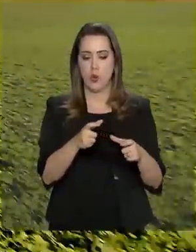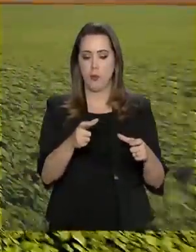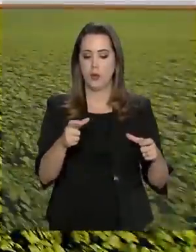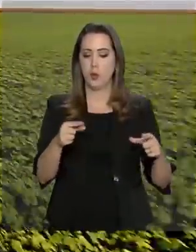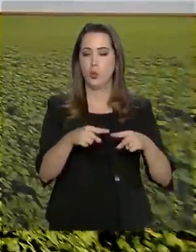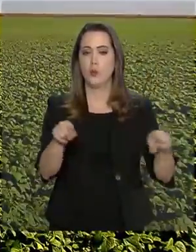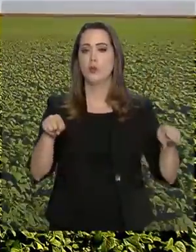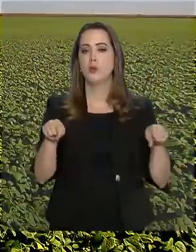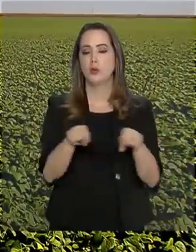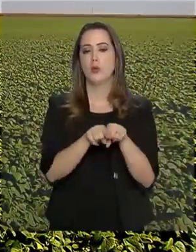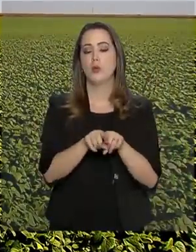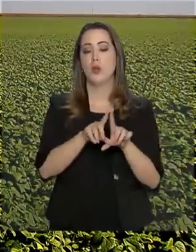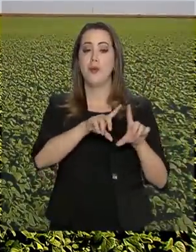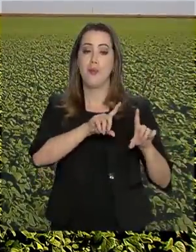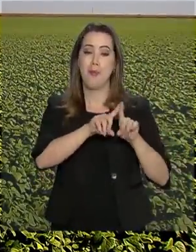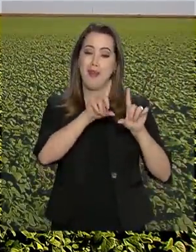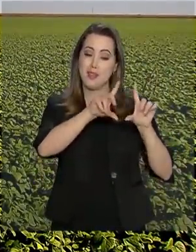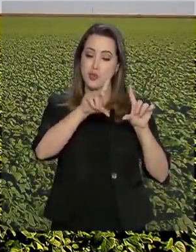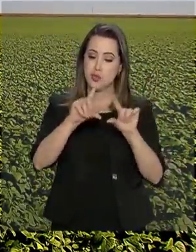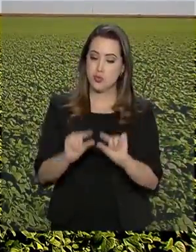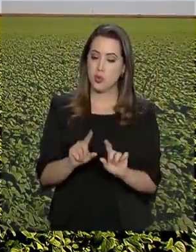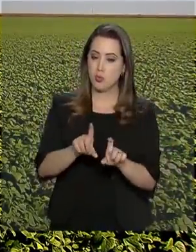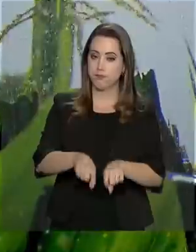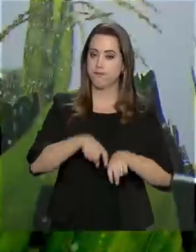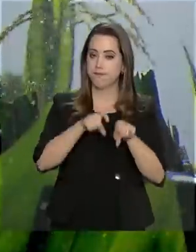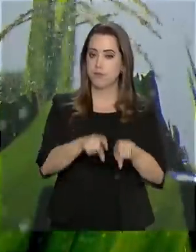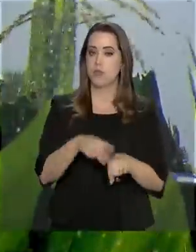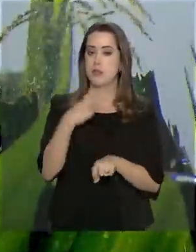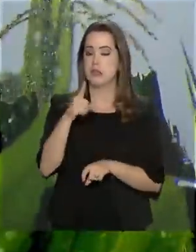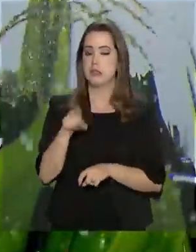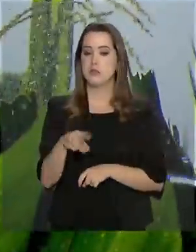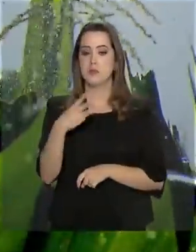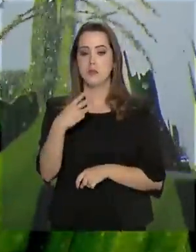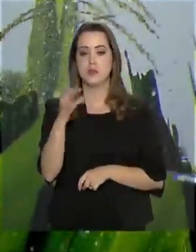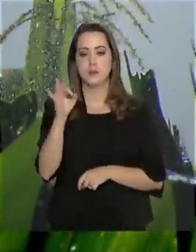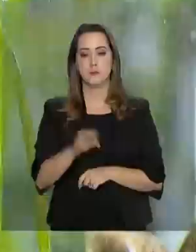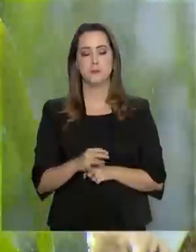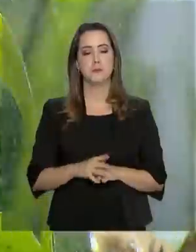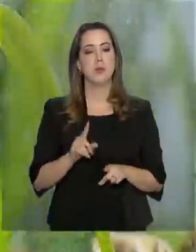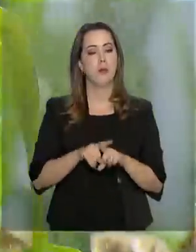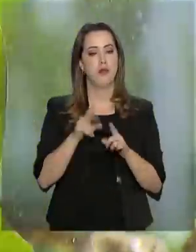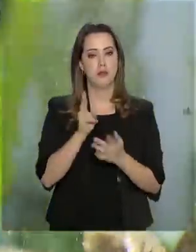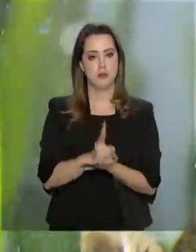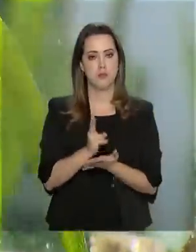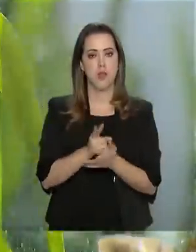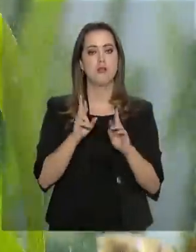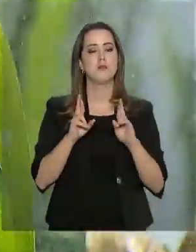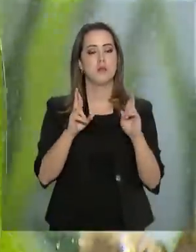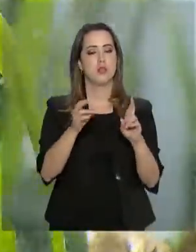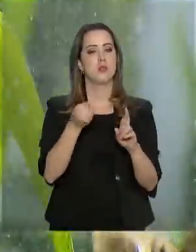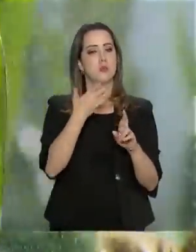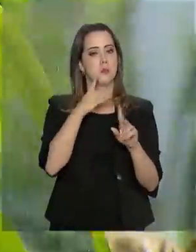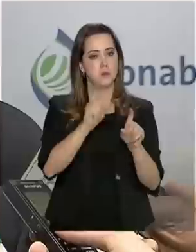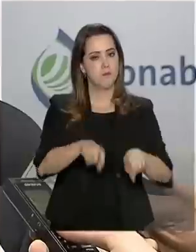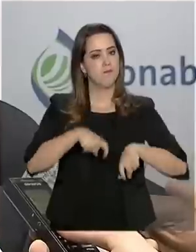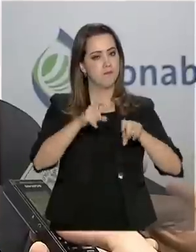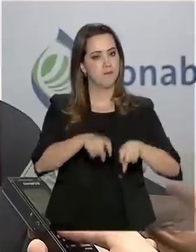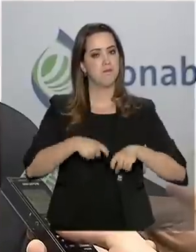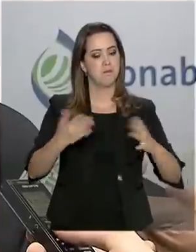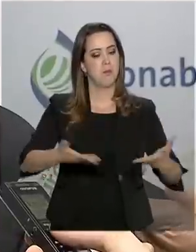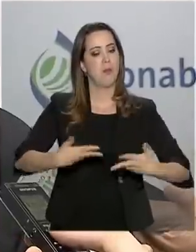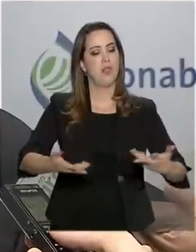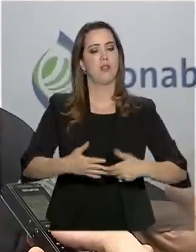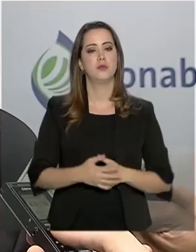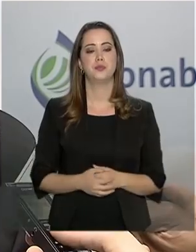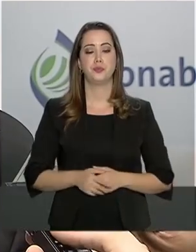de 3,3% na produção nacional. Mas, ainda assim, a expectativa é de uma boa safra. A soja foi